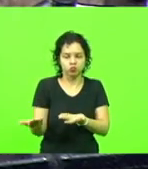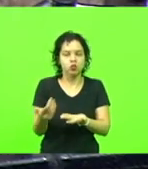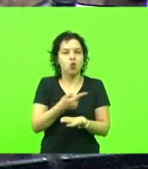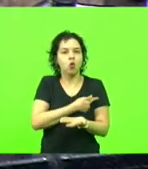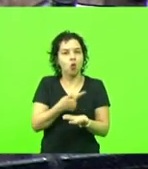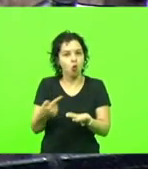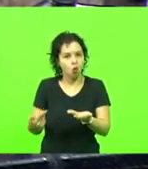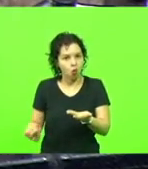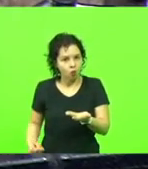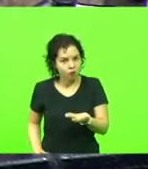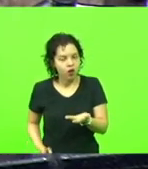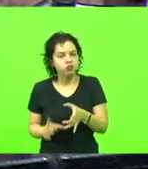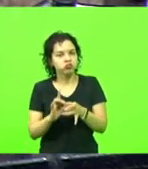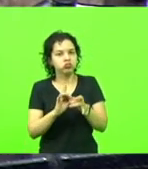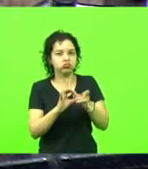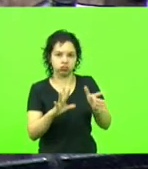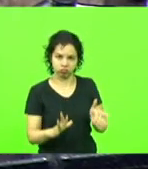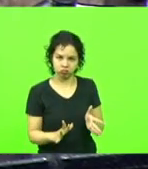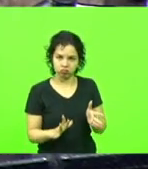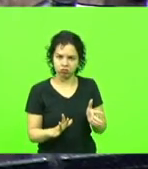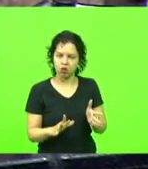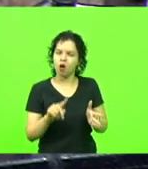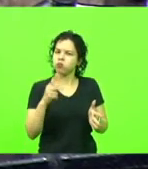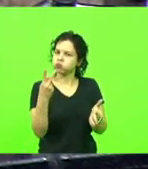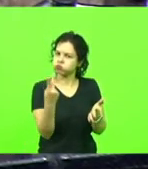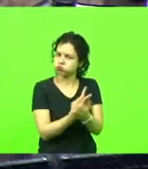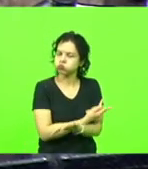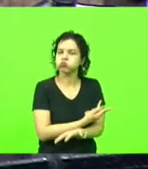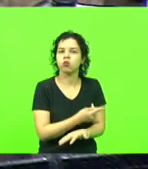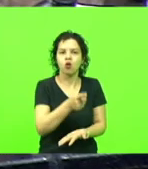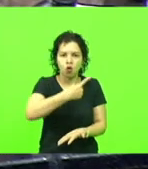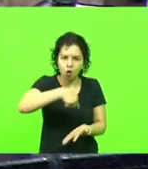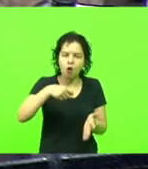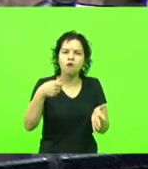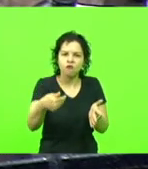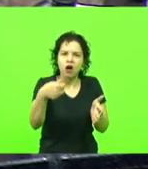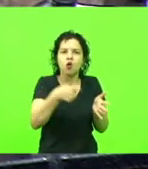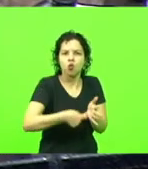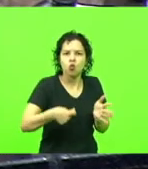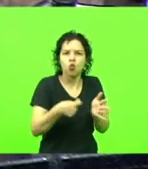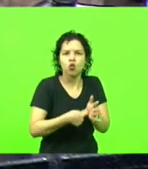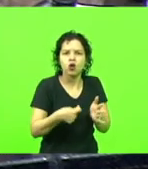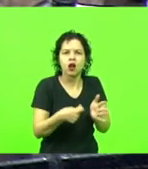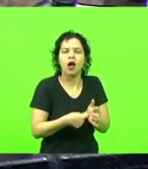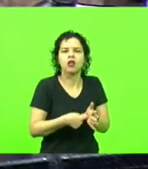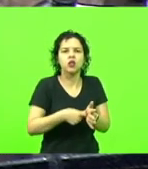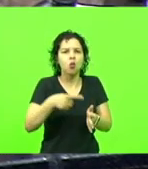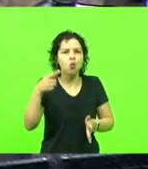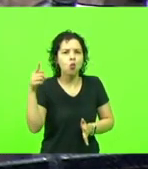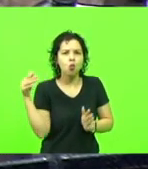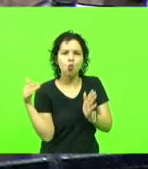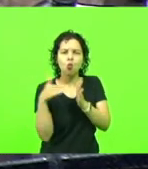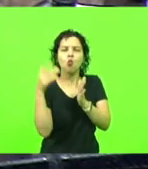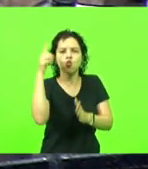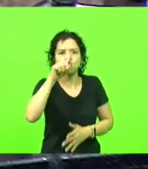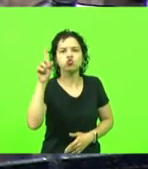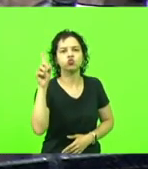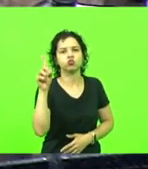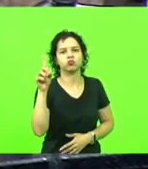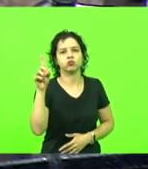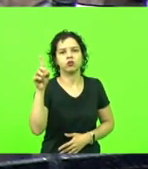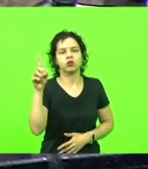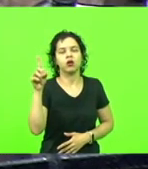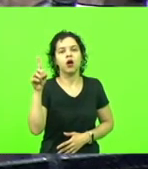é uma sacanagem, nós vamos lutar até o último dia para que, no mínimo, a